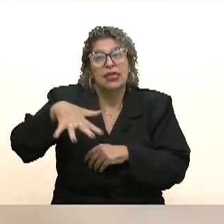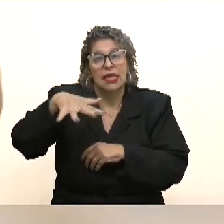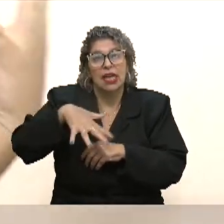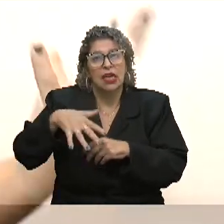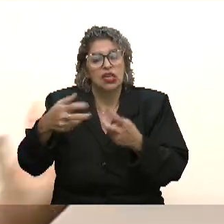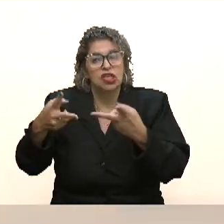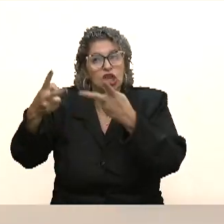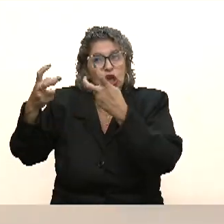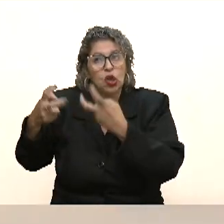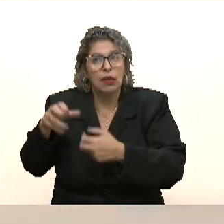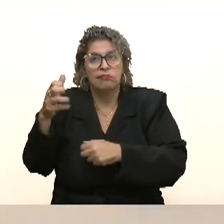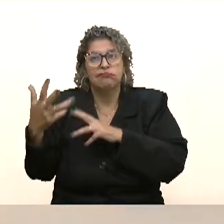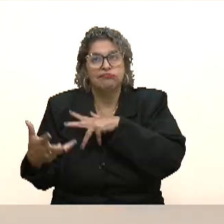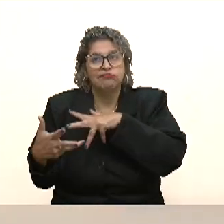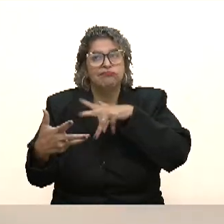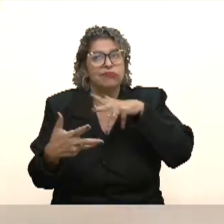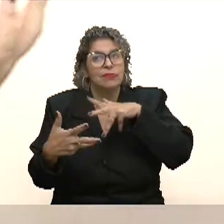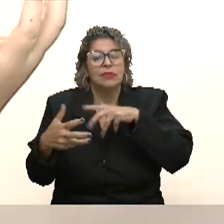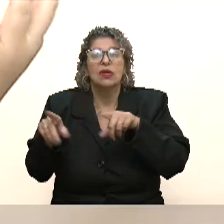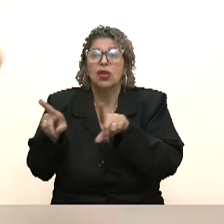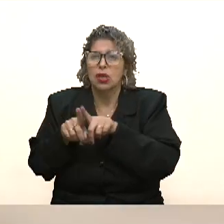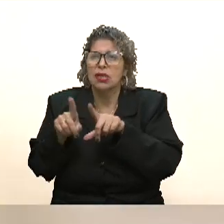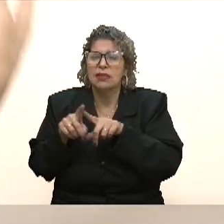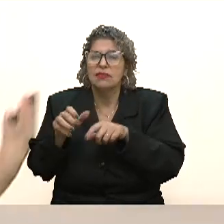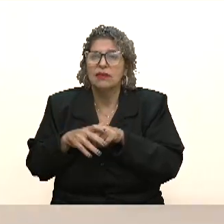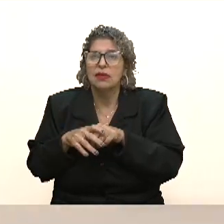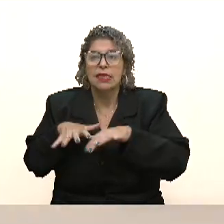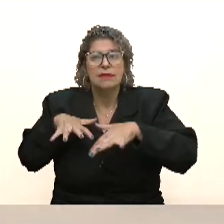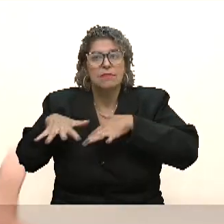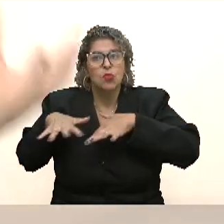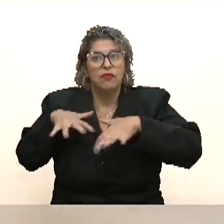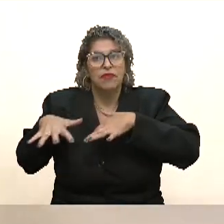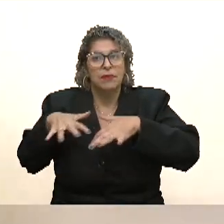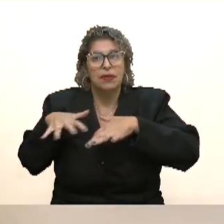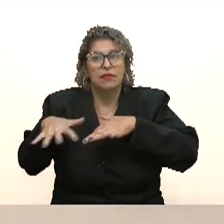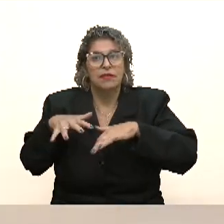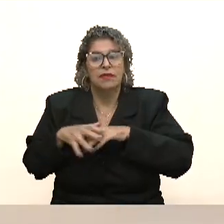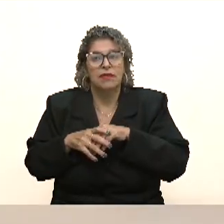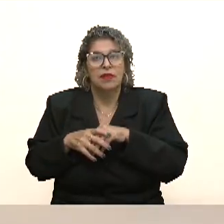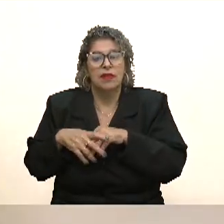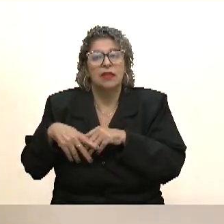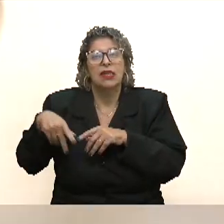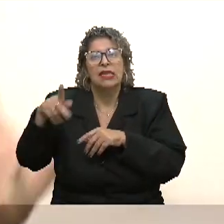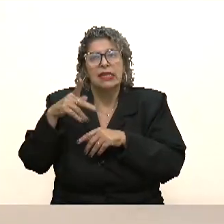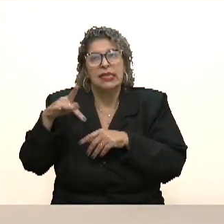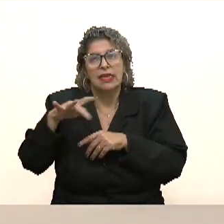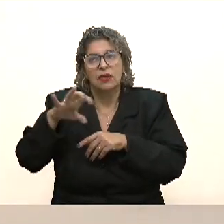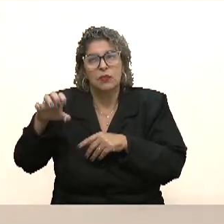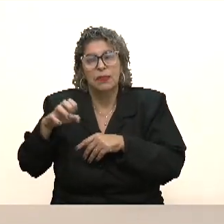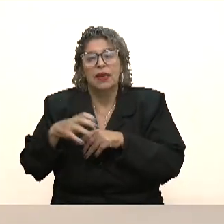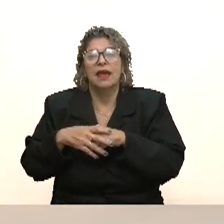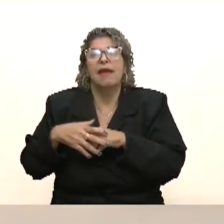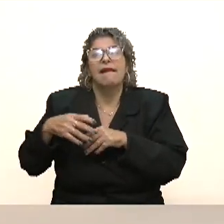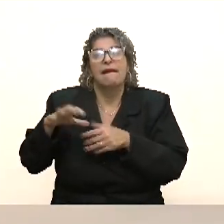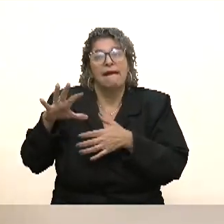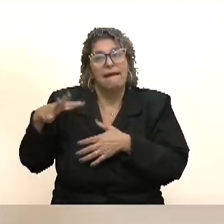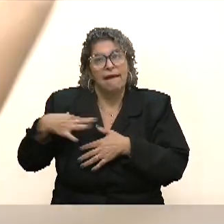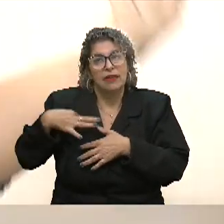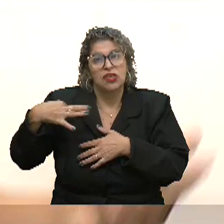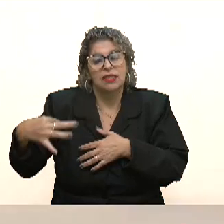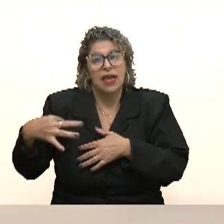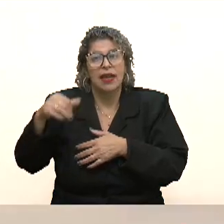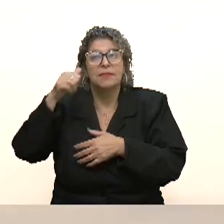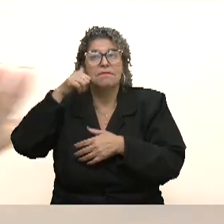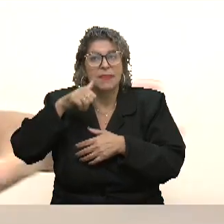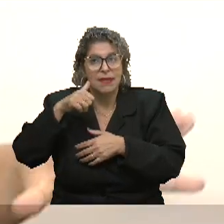que olhar para um todo, né? E ver o que essas movimentações têm os pré-candidatos, as pré-candidatas, né? Quem